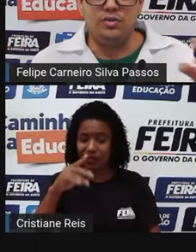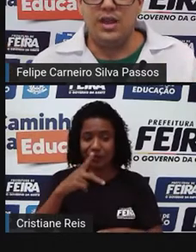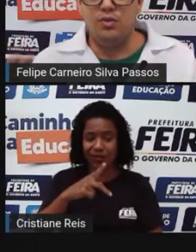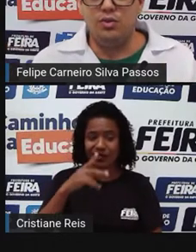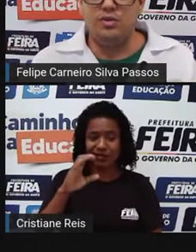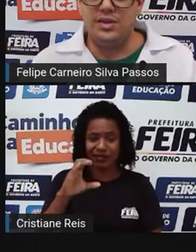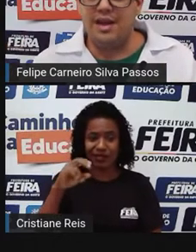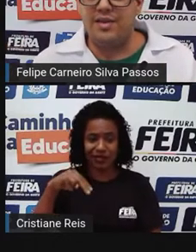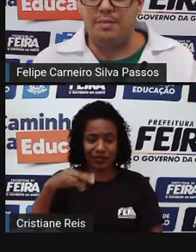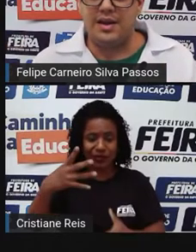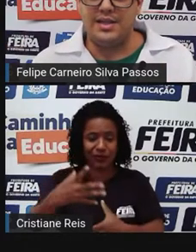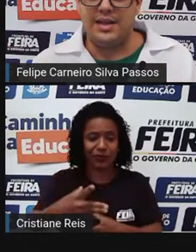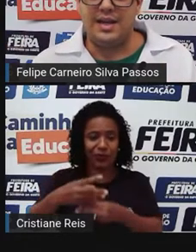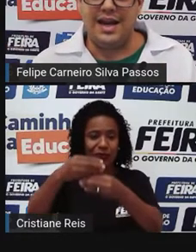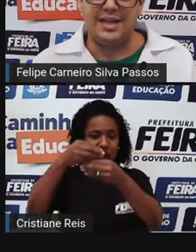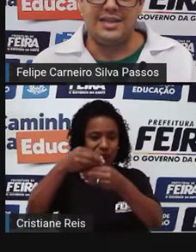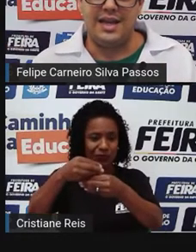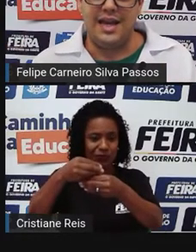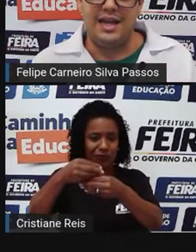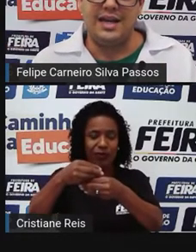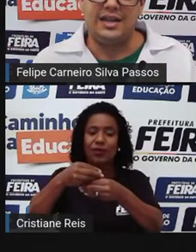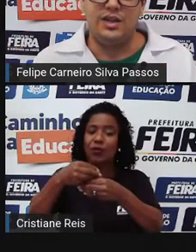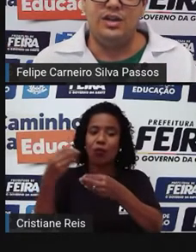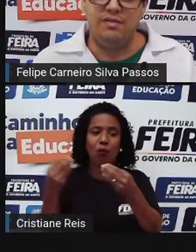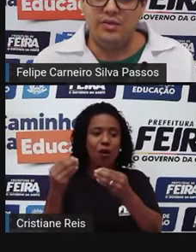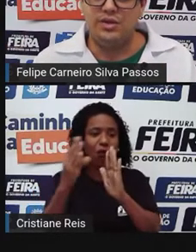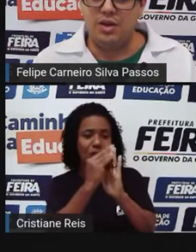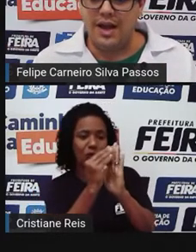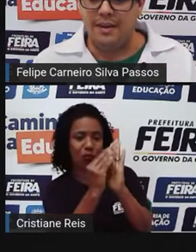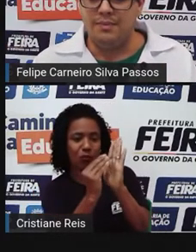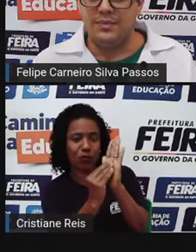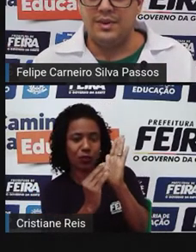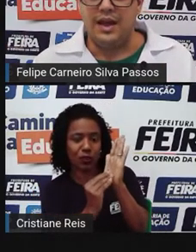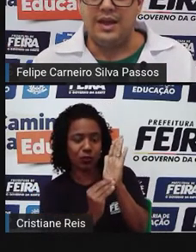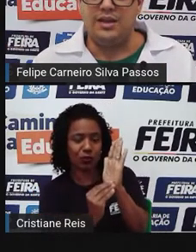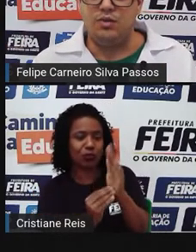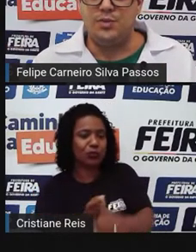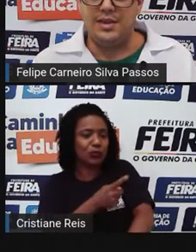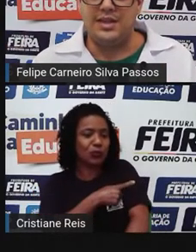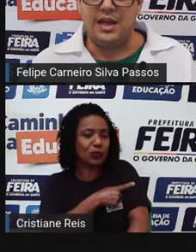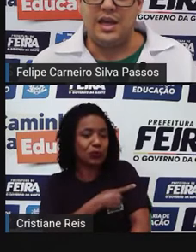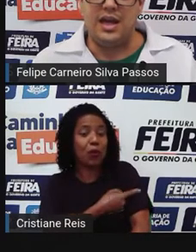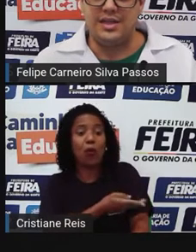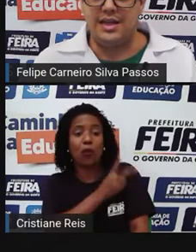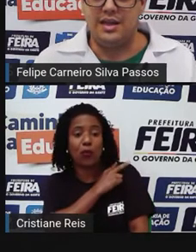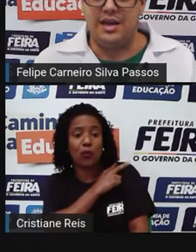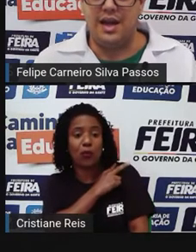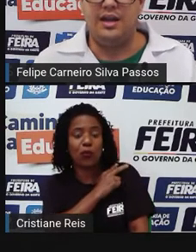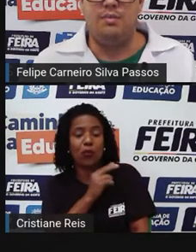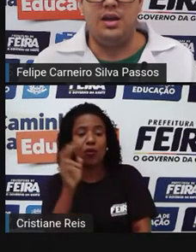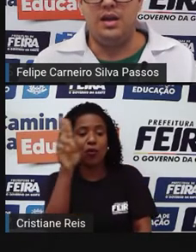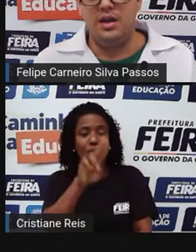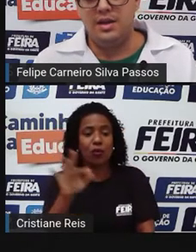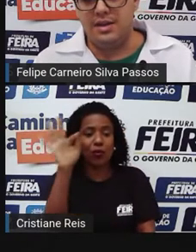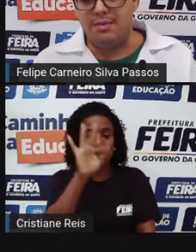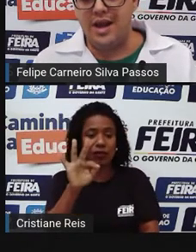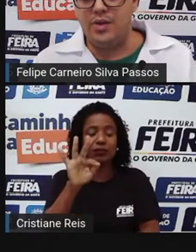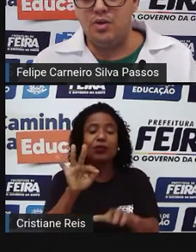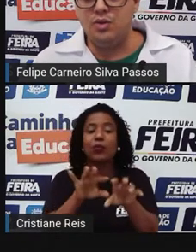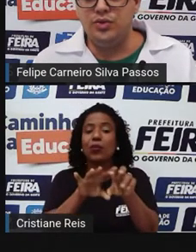quais conteúdos devem aparecer em cada série, em cada nível escolar. Então, os PCN e a LDB